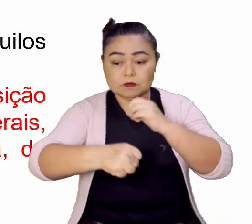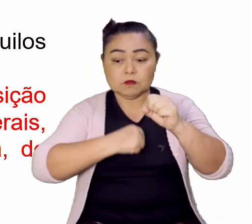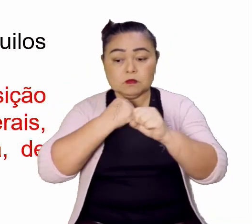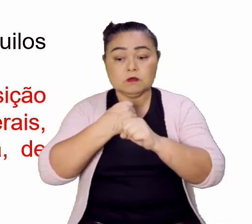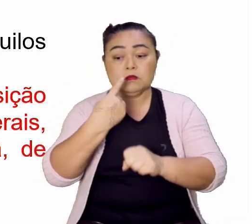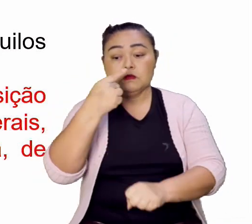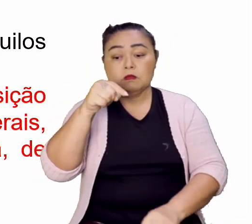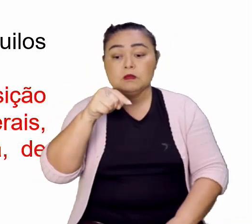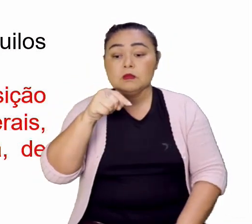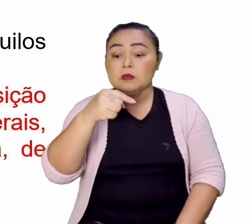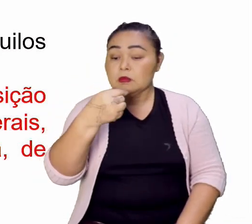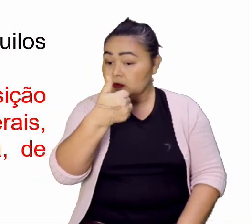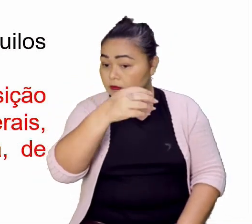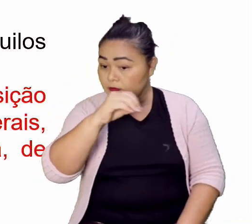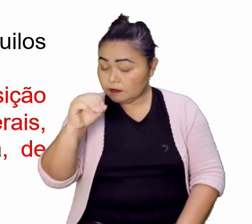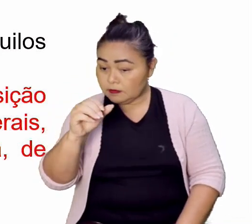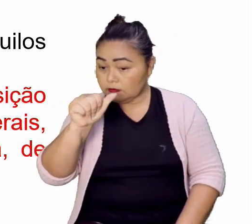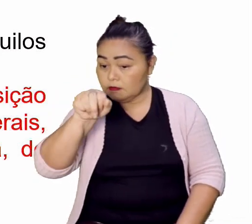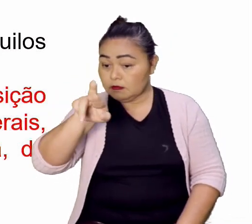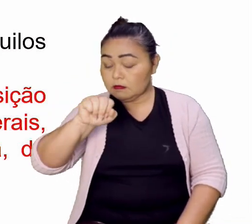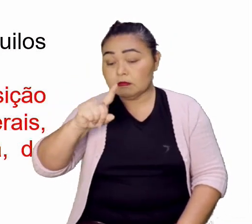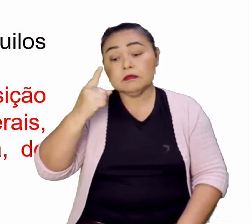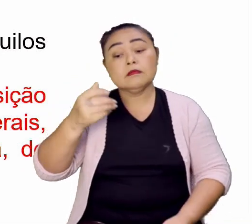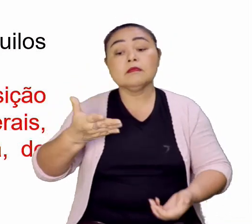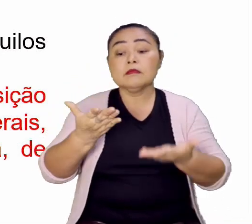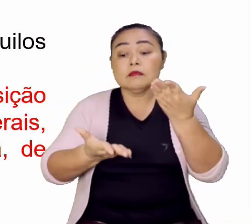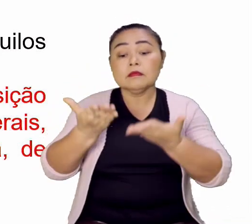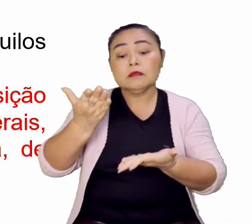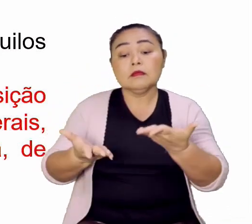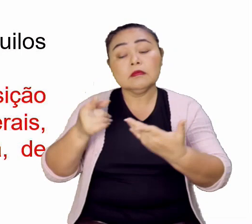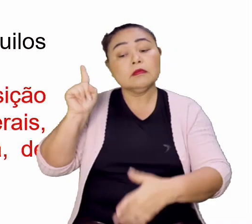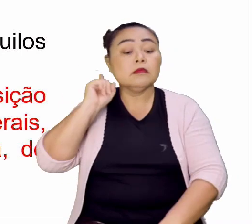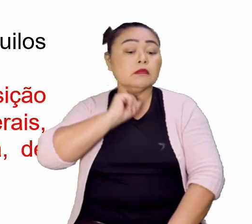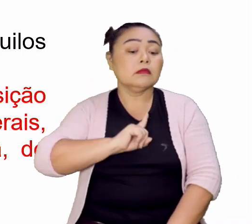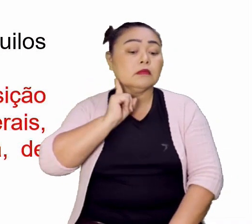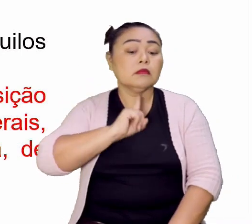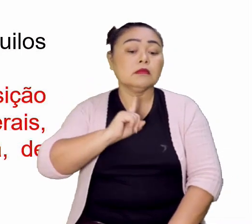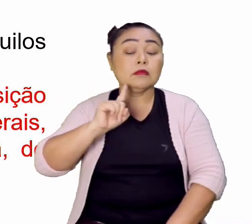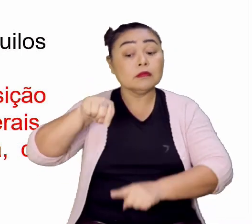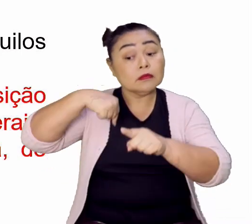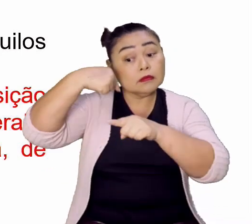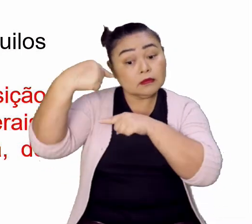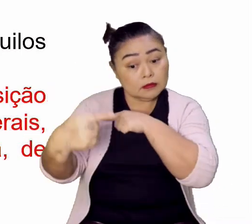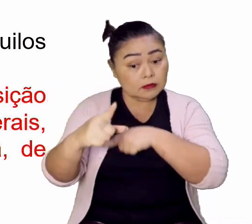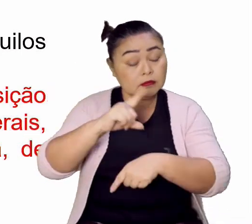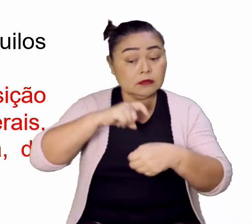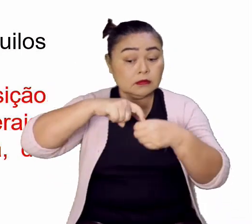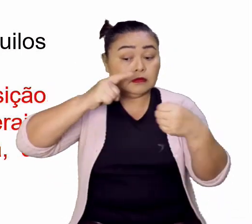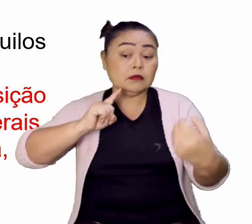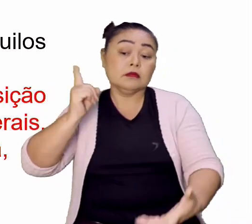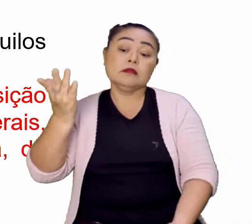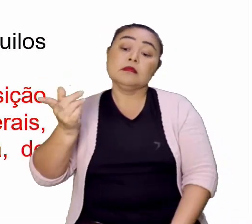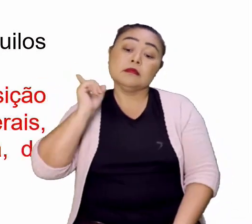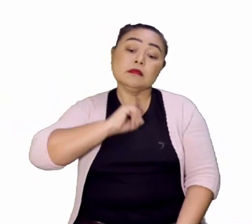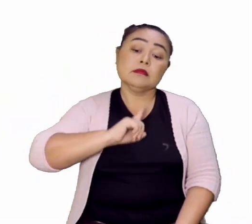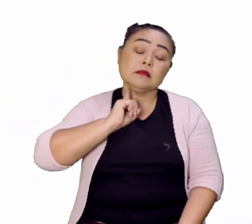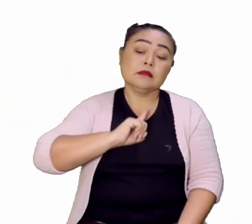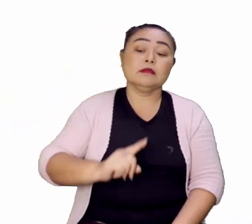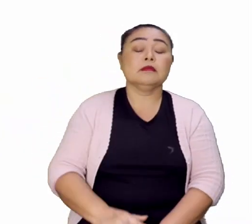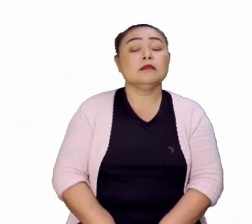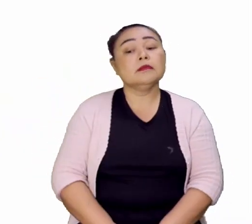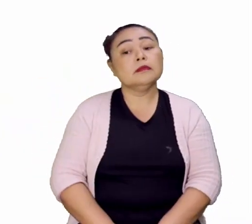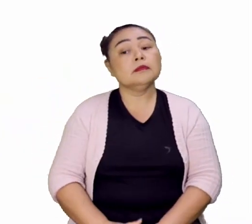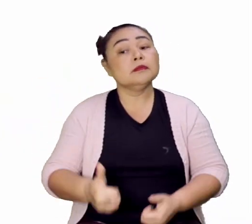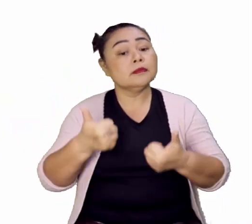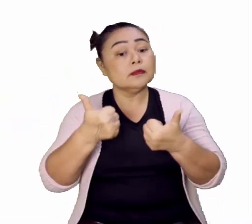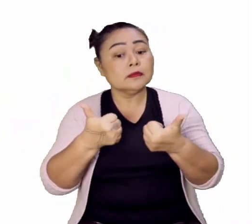arroba de ouro em Minas Gerais. Que teve como reflexo direto a Inconfidência menina lá na frente. Fechou? Bom,